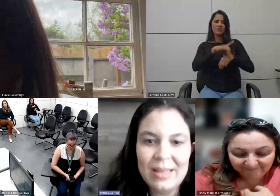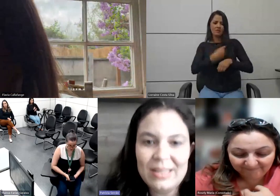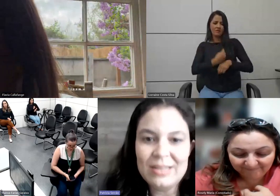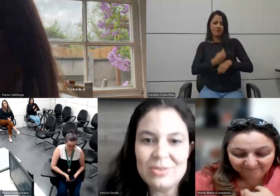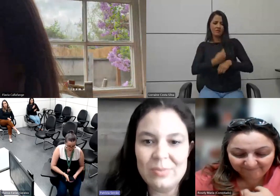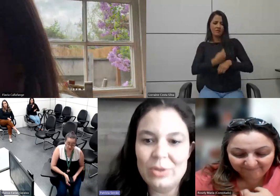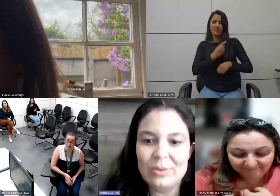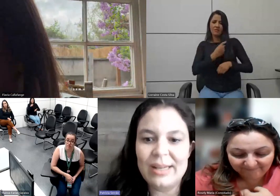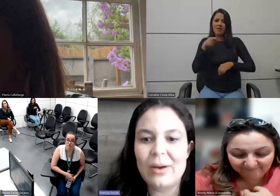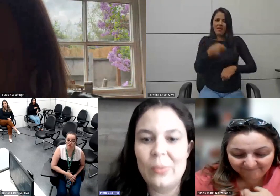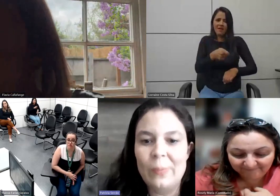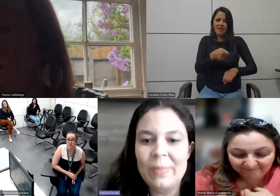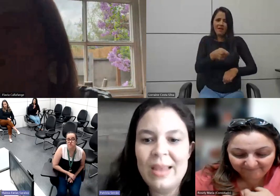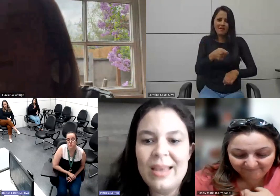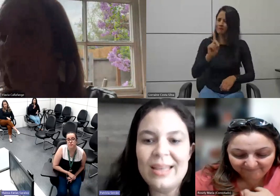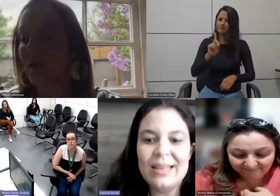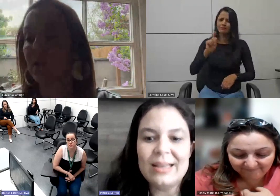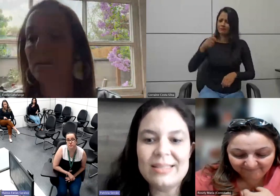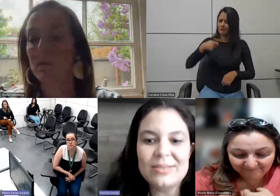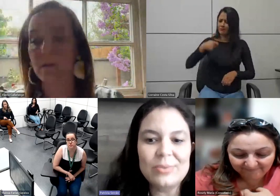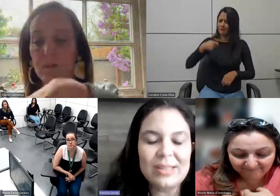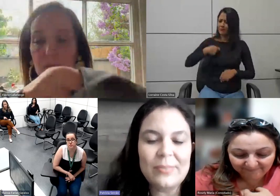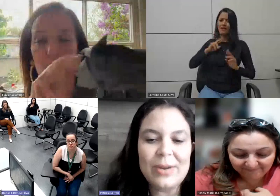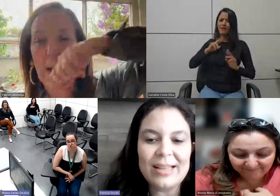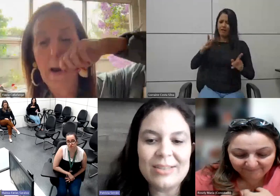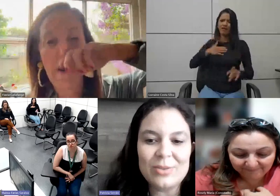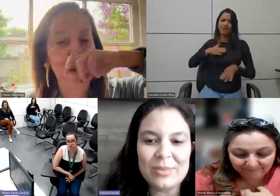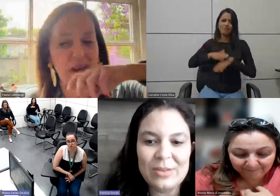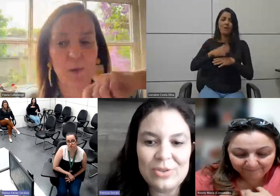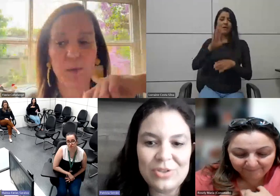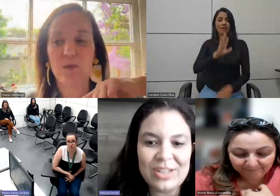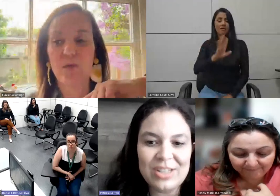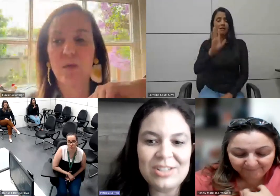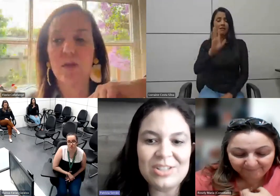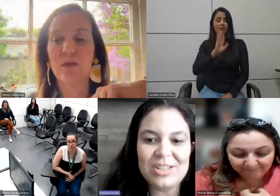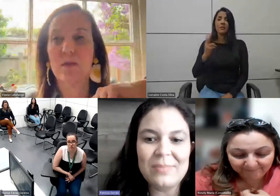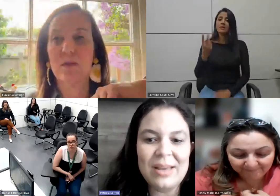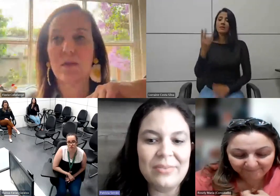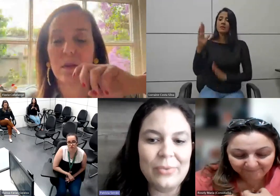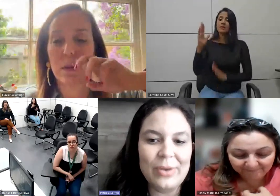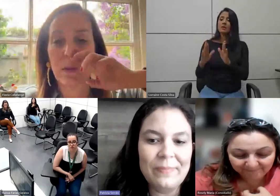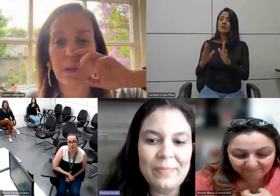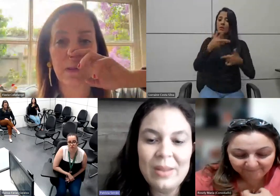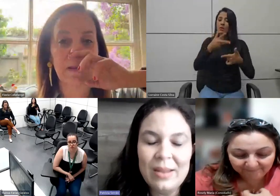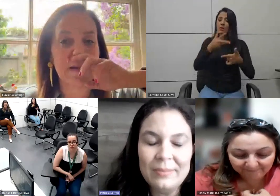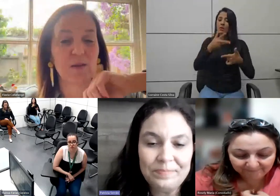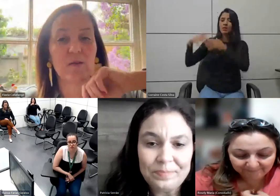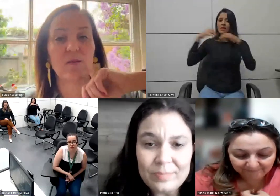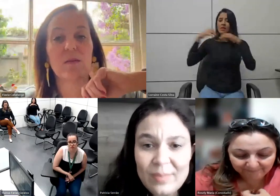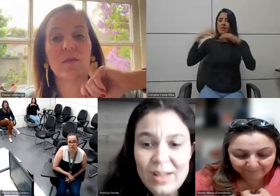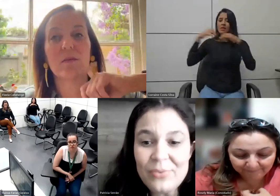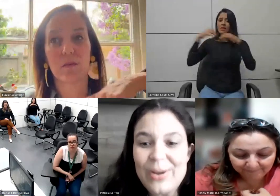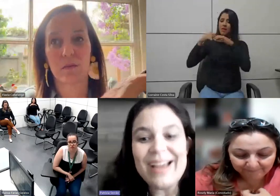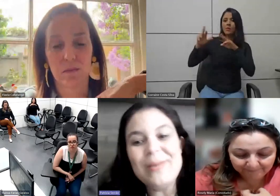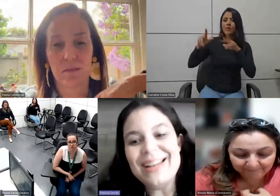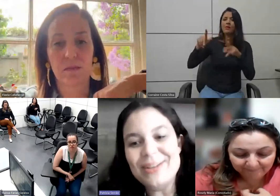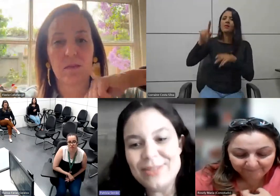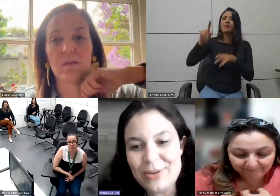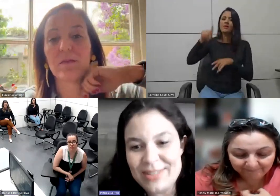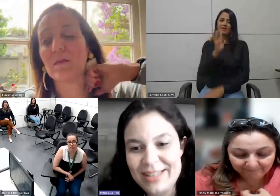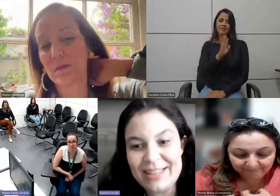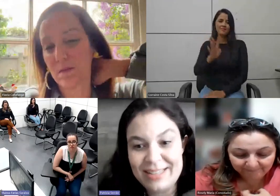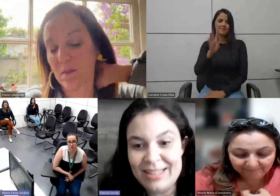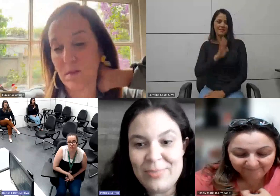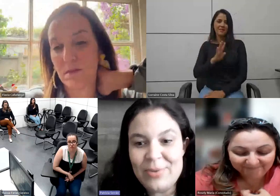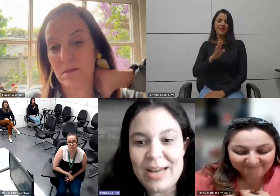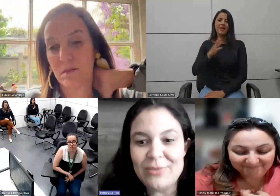você isso é muito legal e a segunda temporada sobre neurodivergentes também foi foi aí